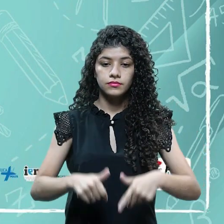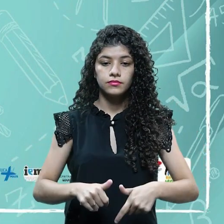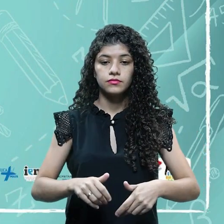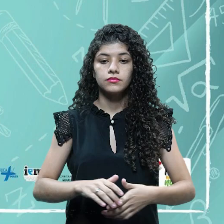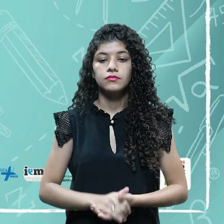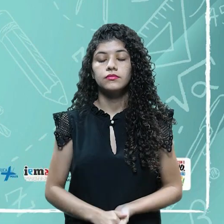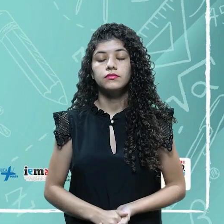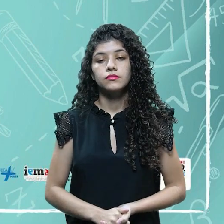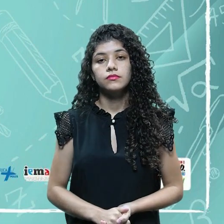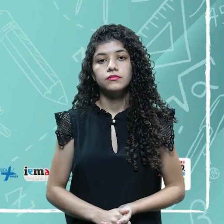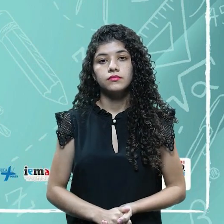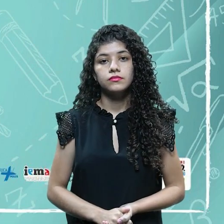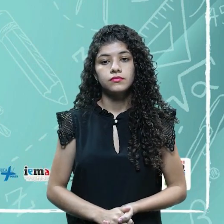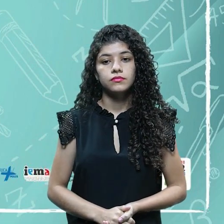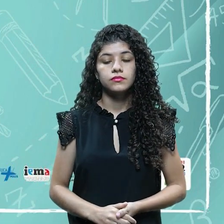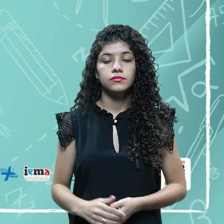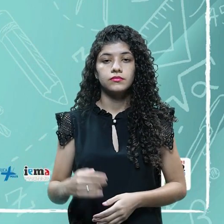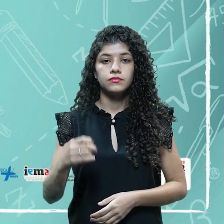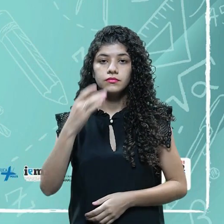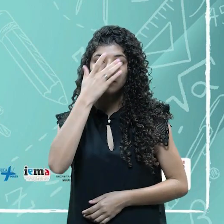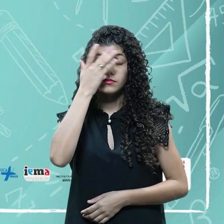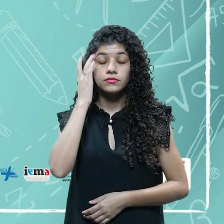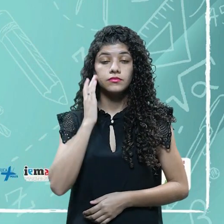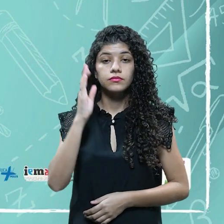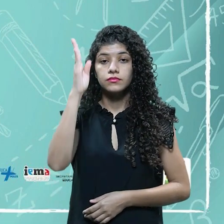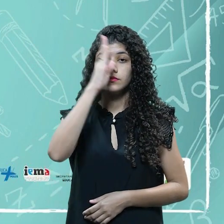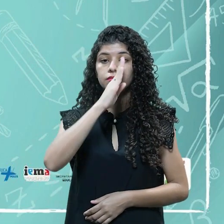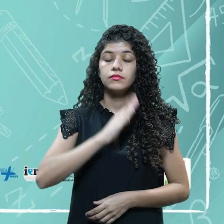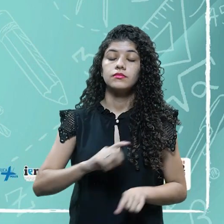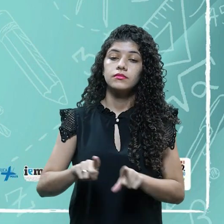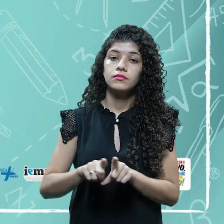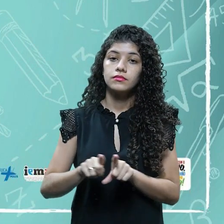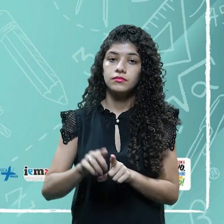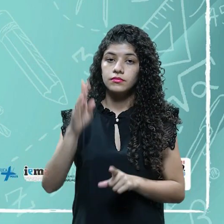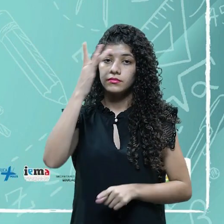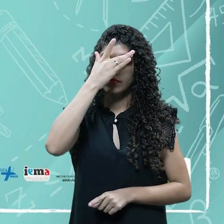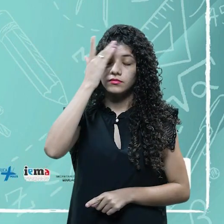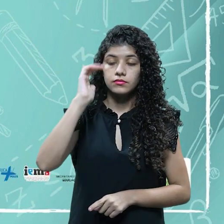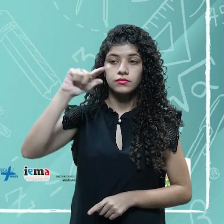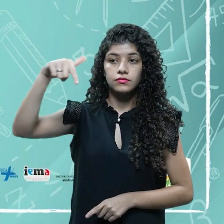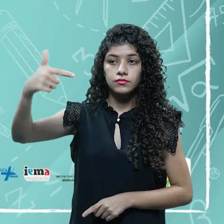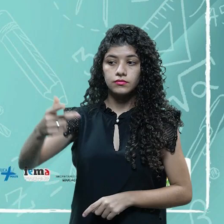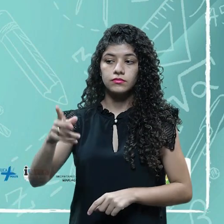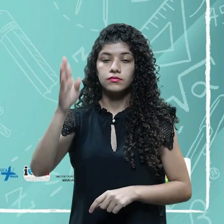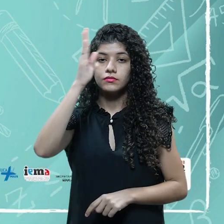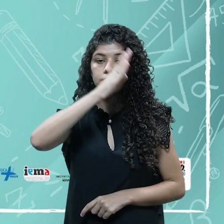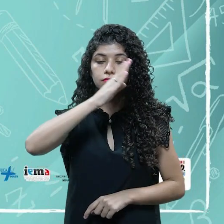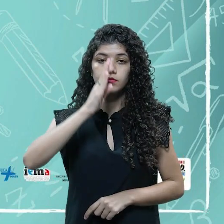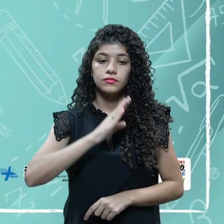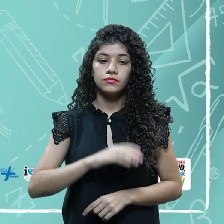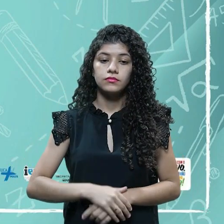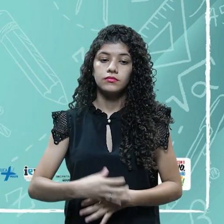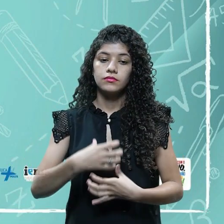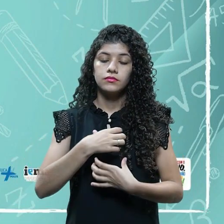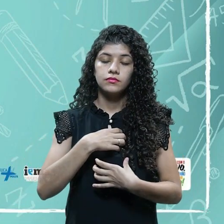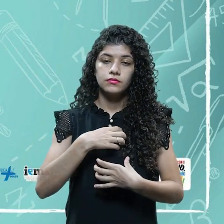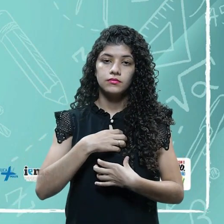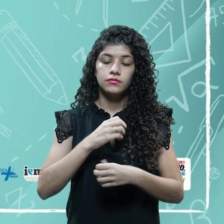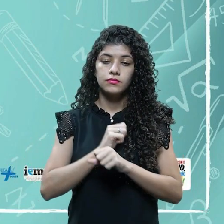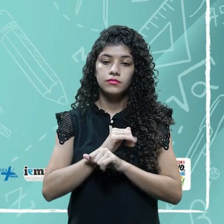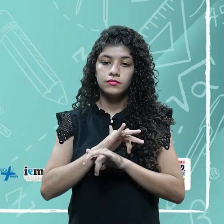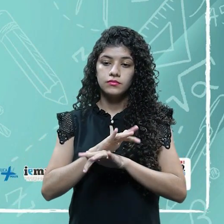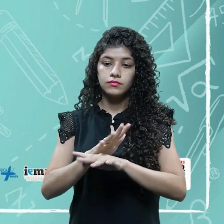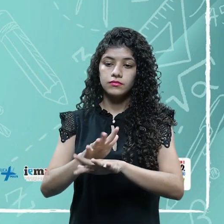Então, ela é usada em manifestações de sentimento patriótico, né, de caráter oficial